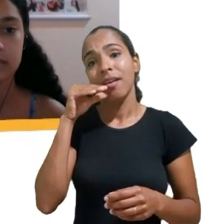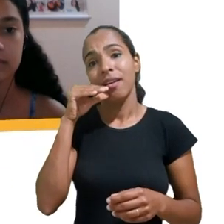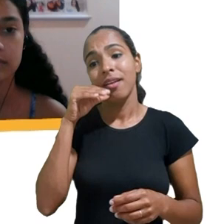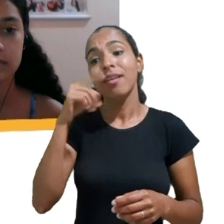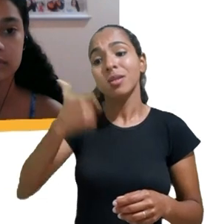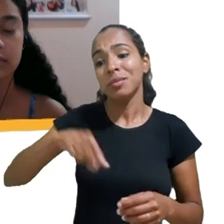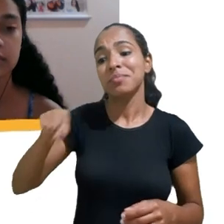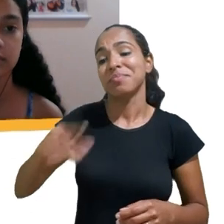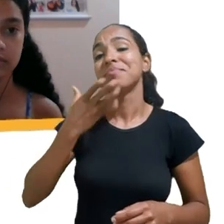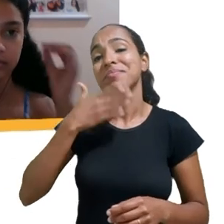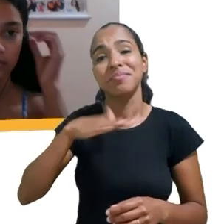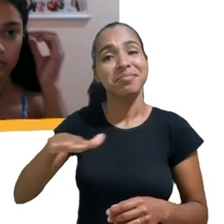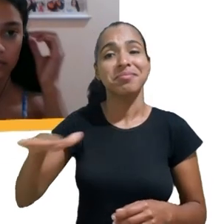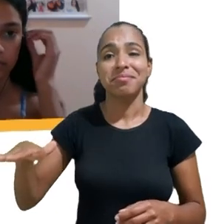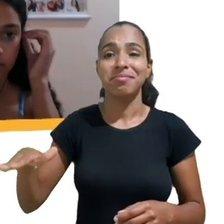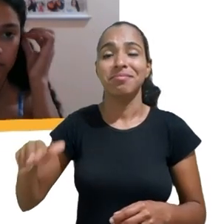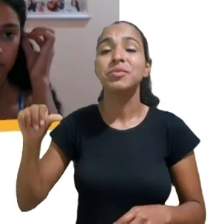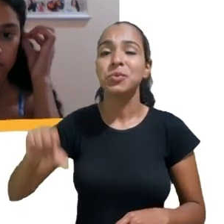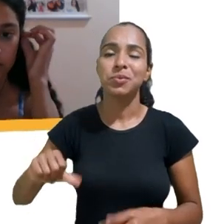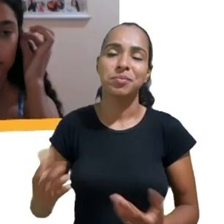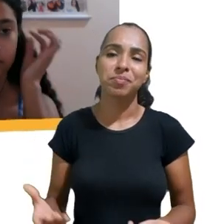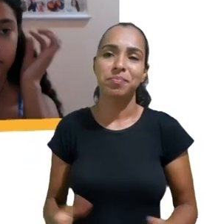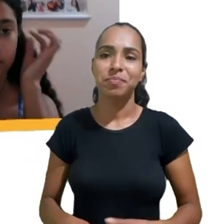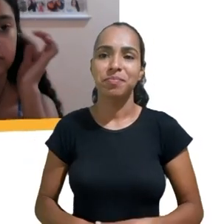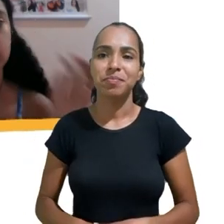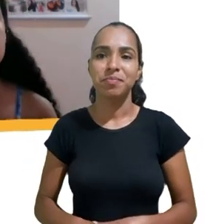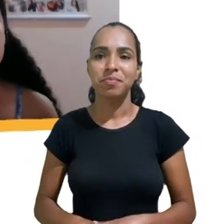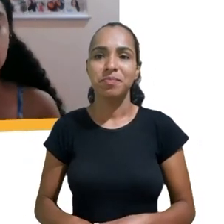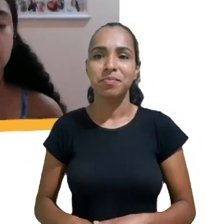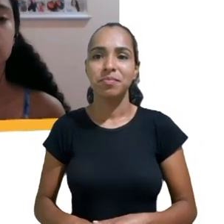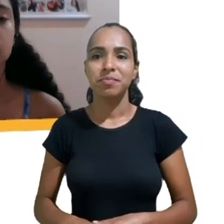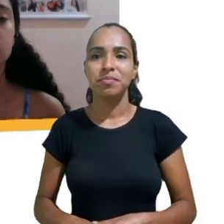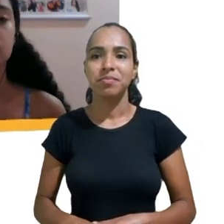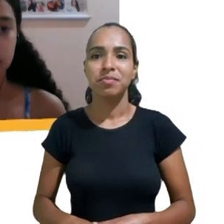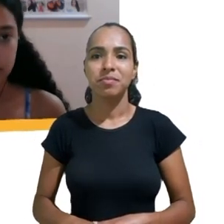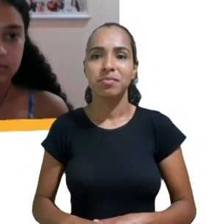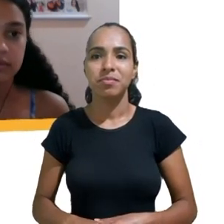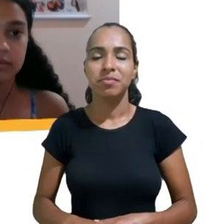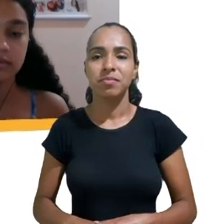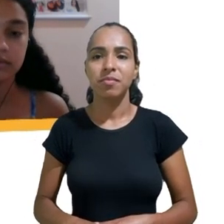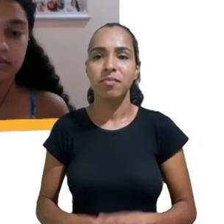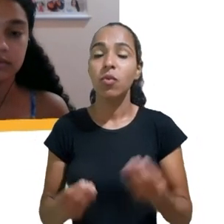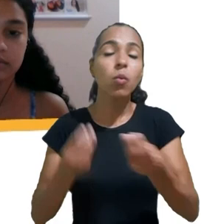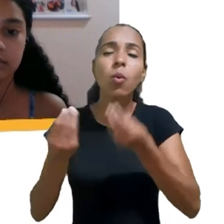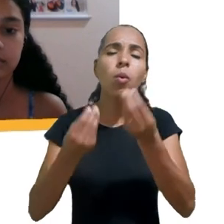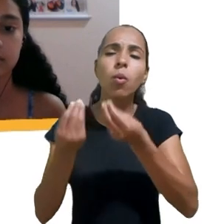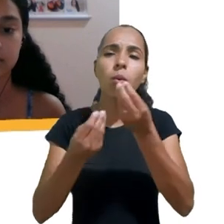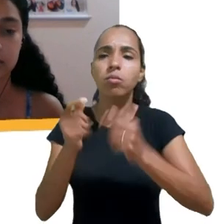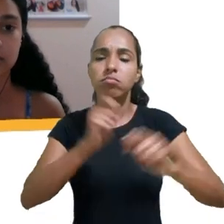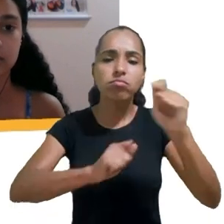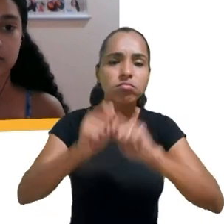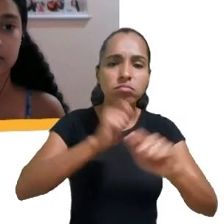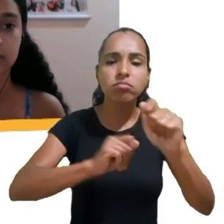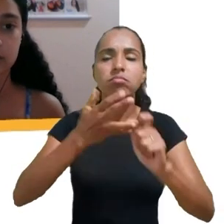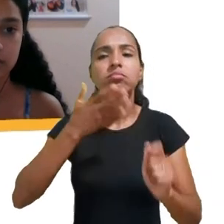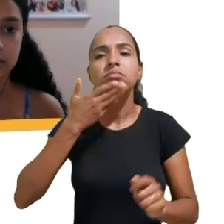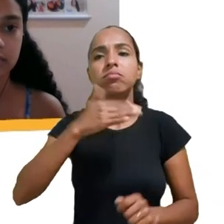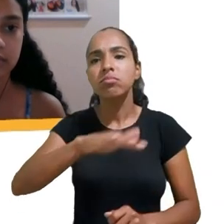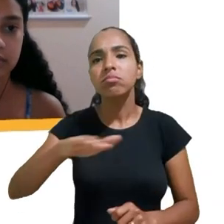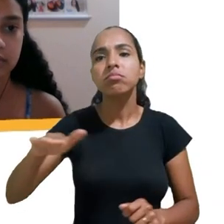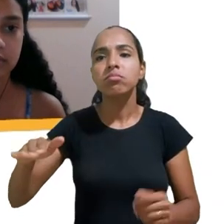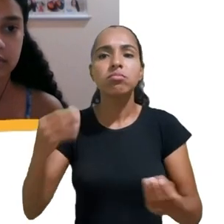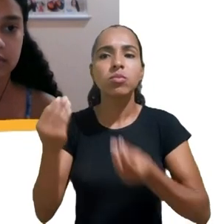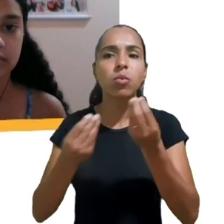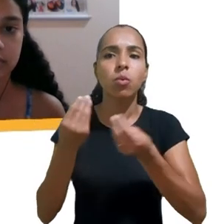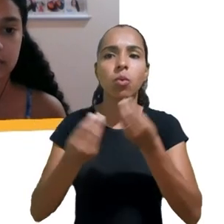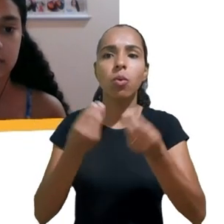Queria te ouvir um pouquinho de que forma que eles contribuem para essa exploração comercial infantil. E a gente queria também que você comentasse